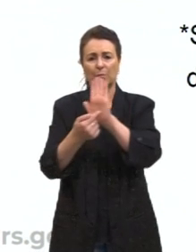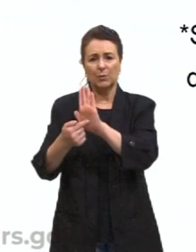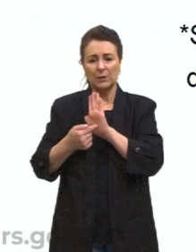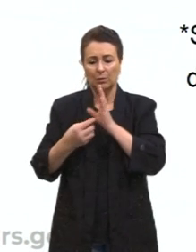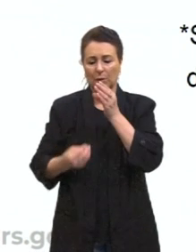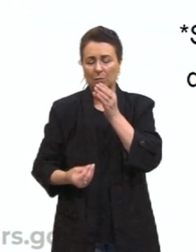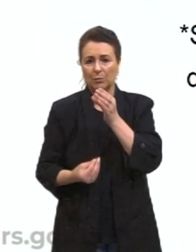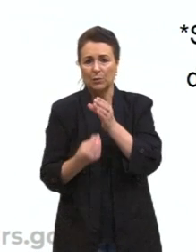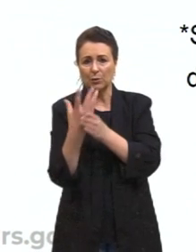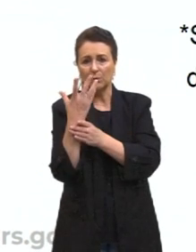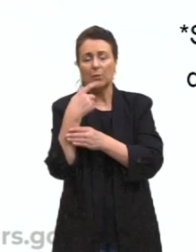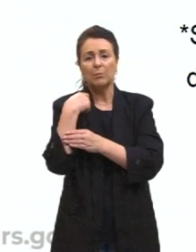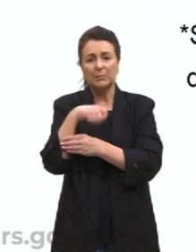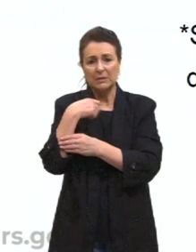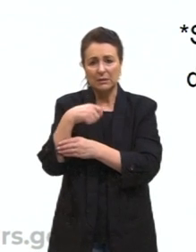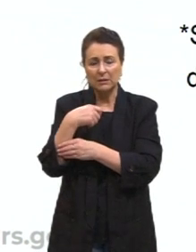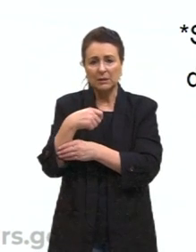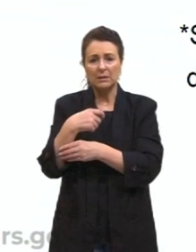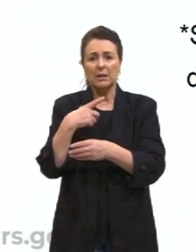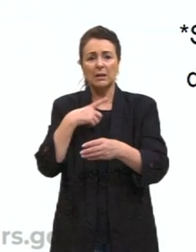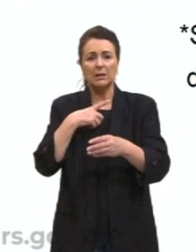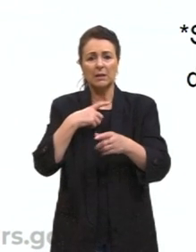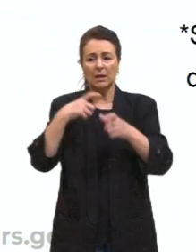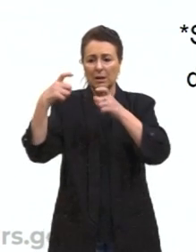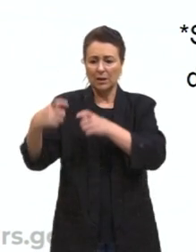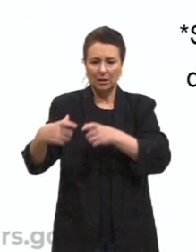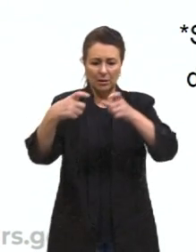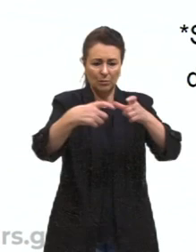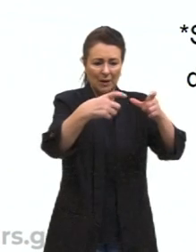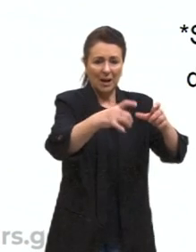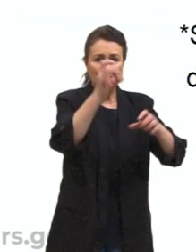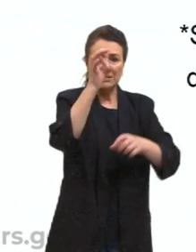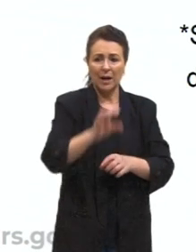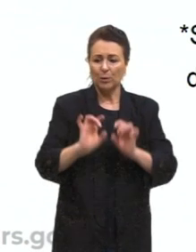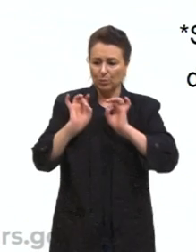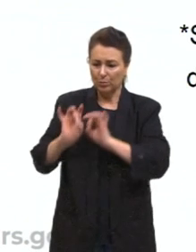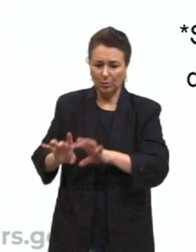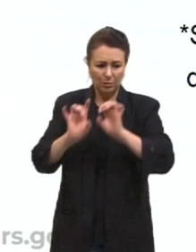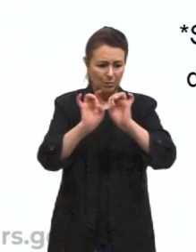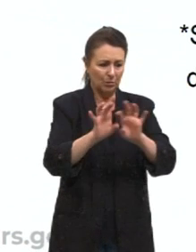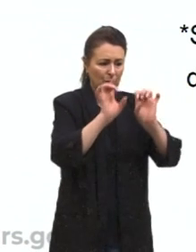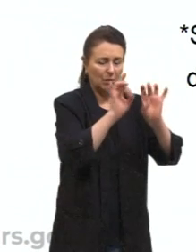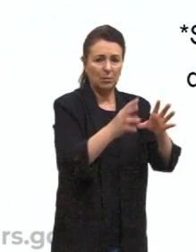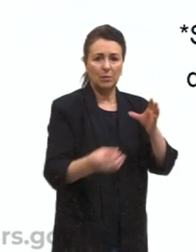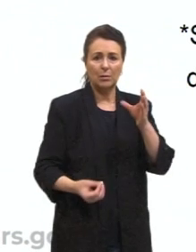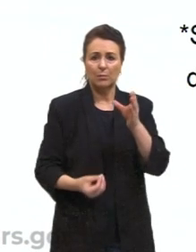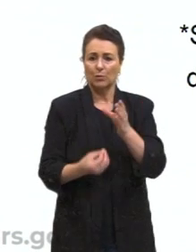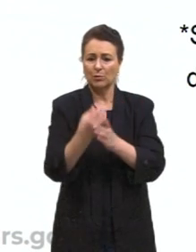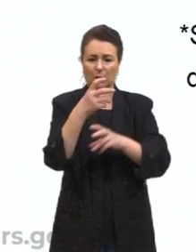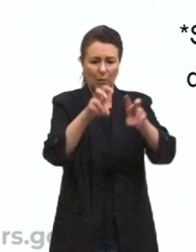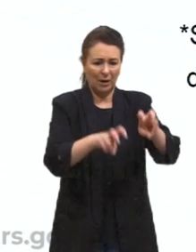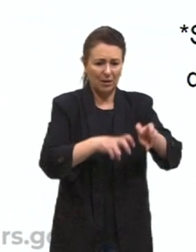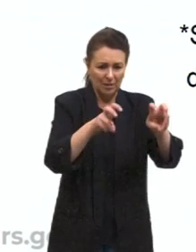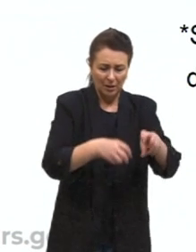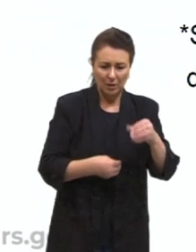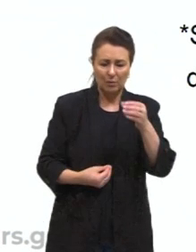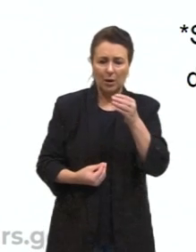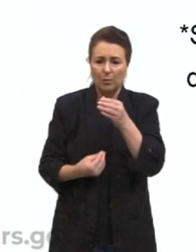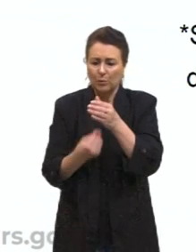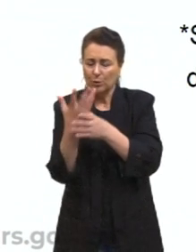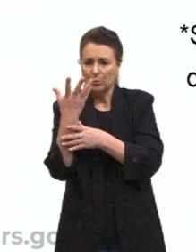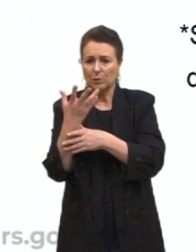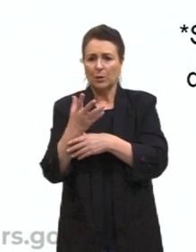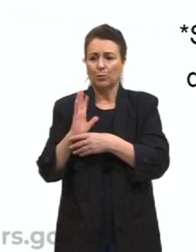produção precisa de depósitos de rejeitos. Então, toda essa produção, seja a produção agrícola, ou seja, essa produção do